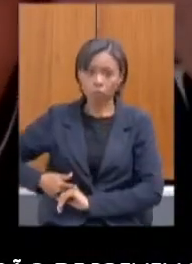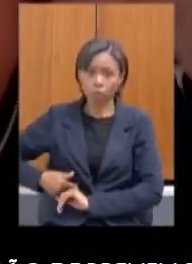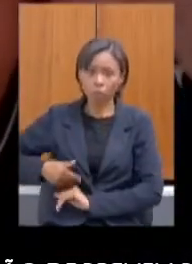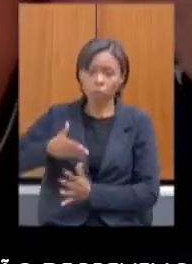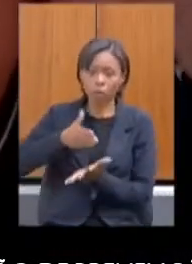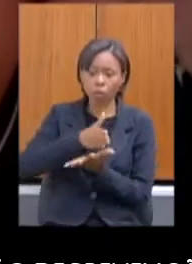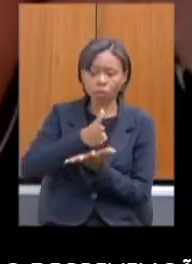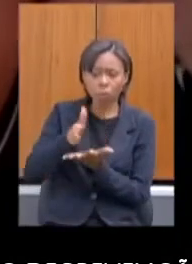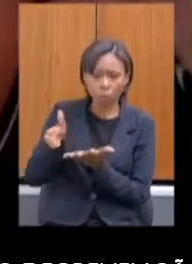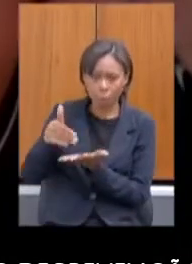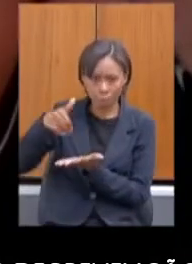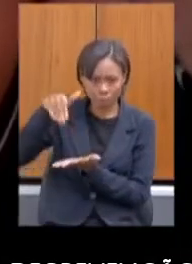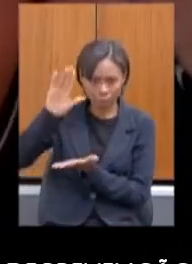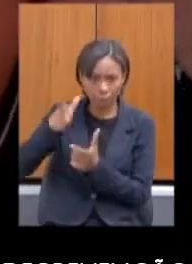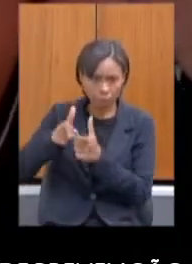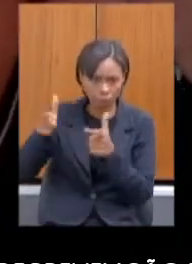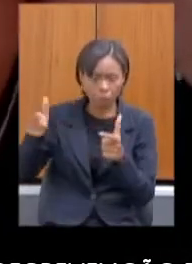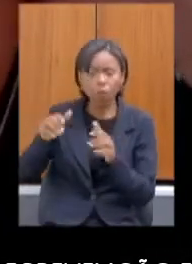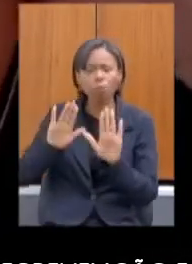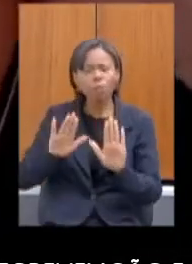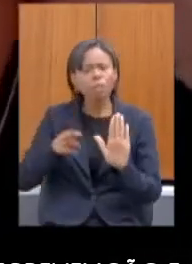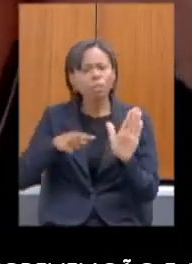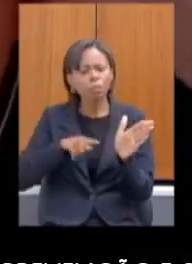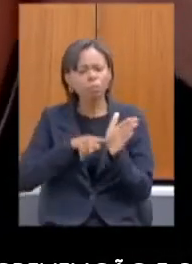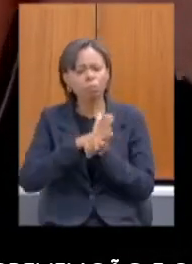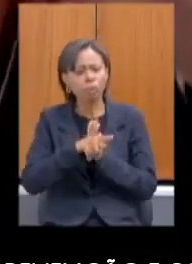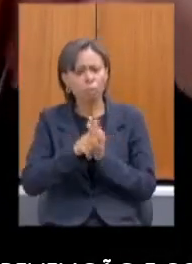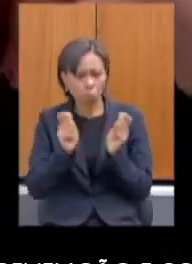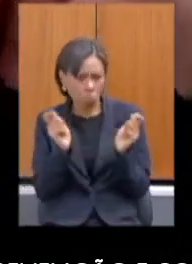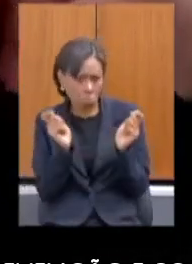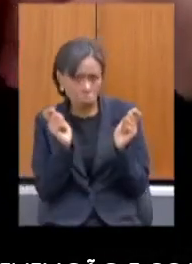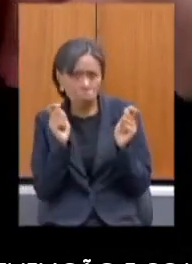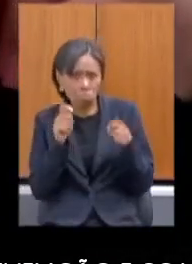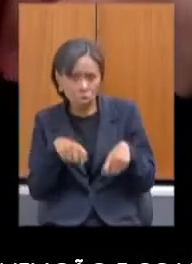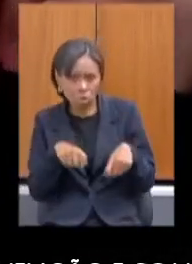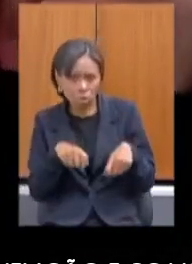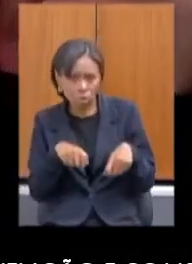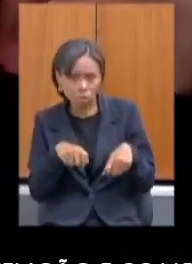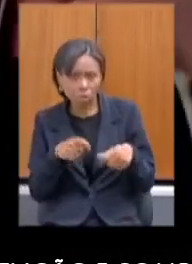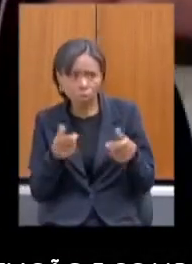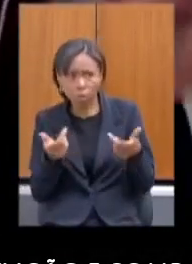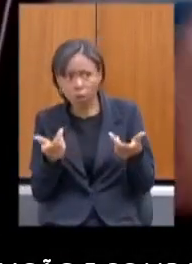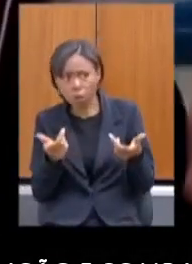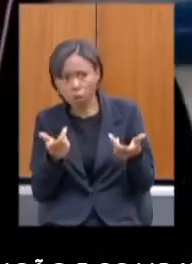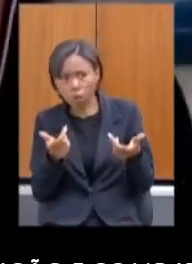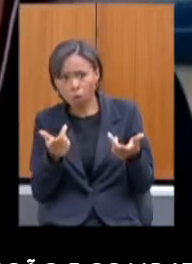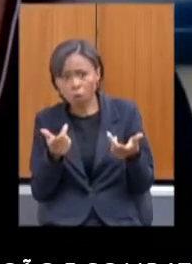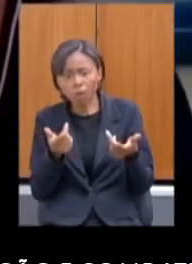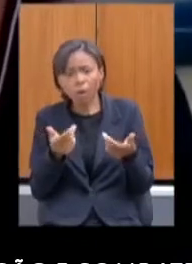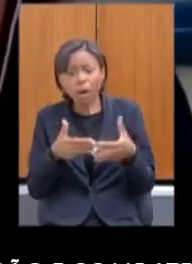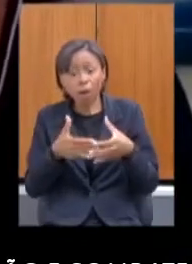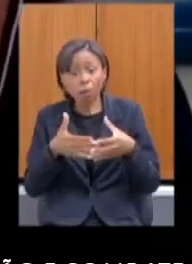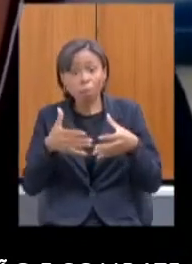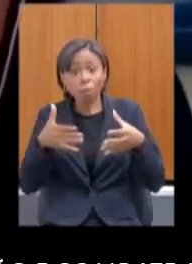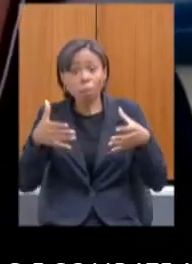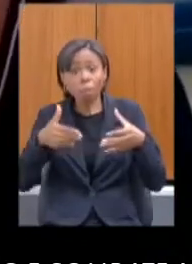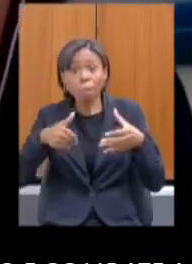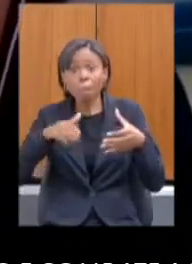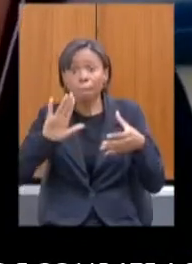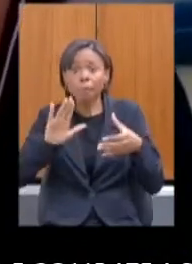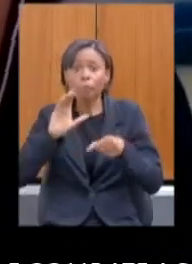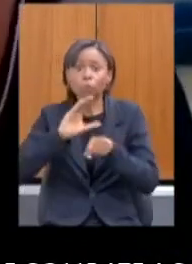mas eu queria saber se é possível pensarmos numa ampliação desses cursos